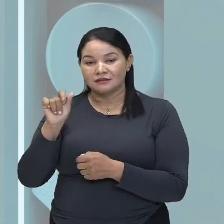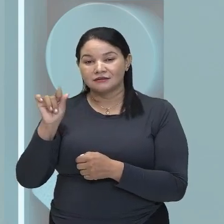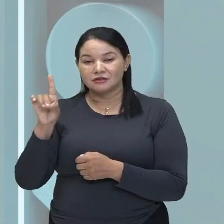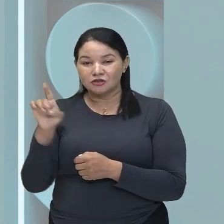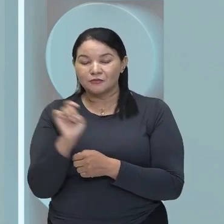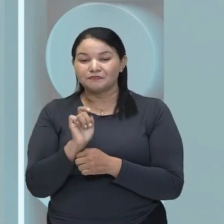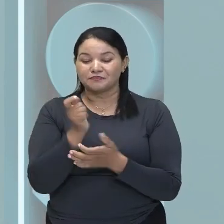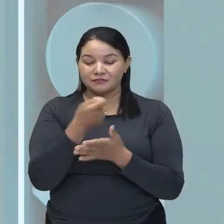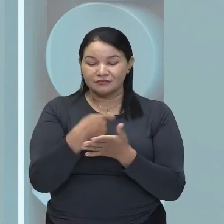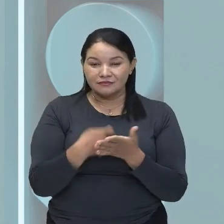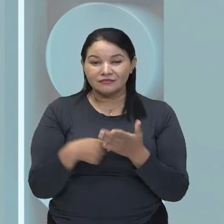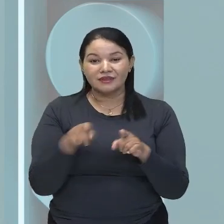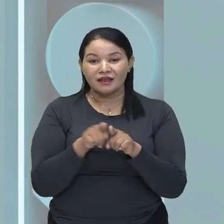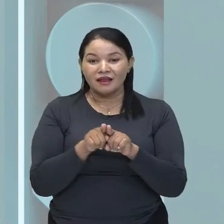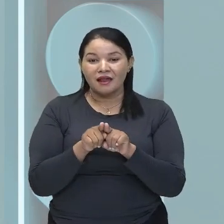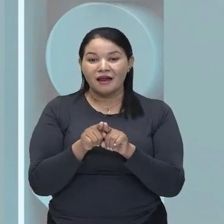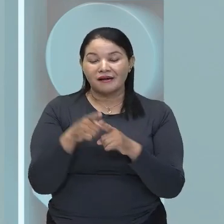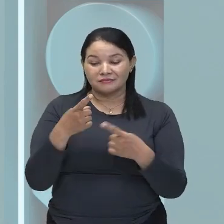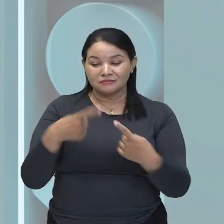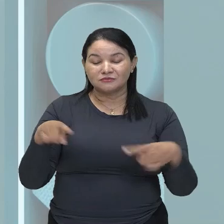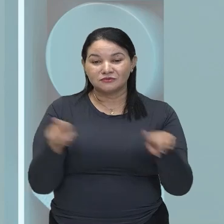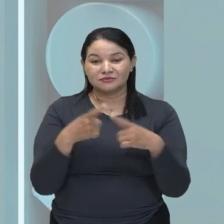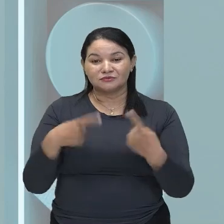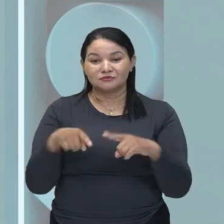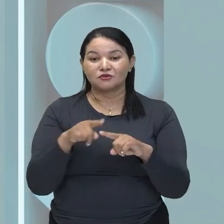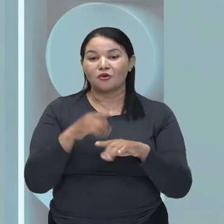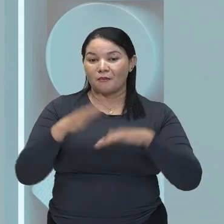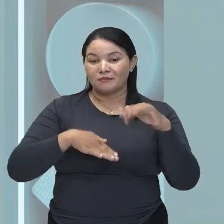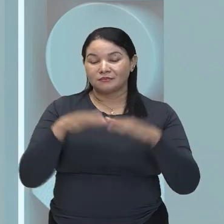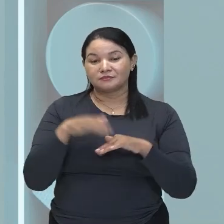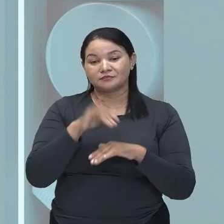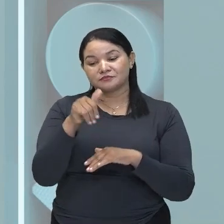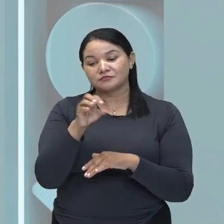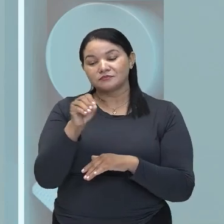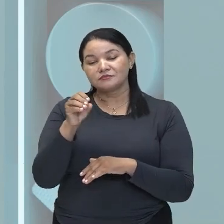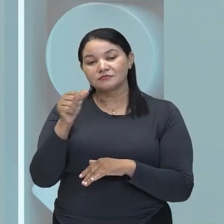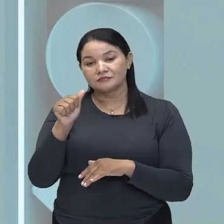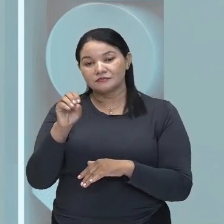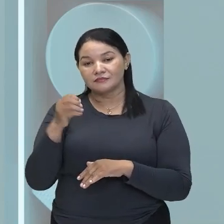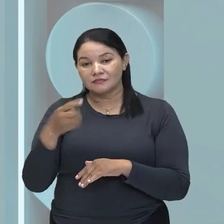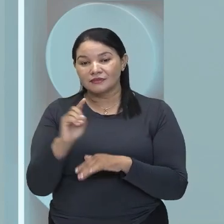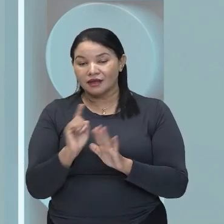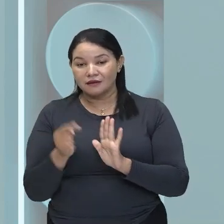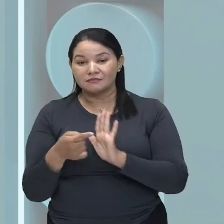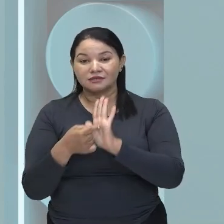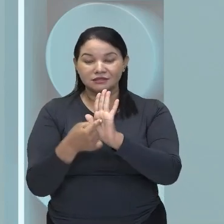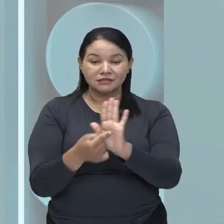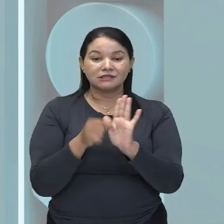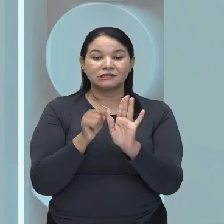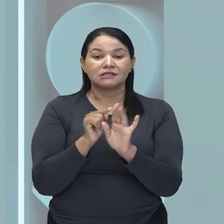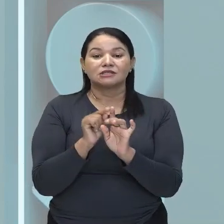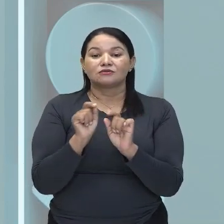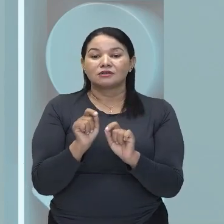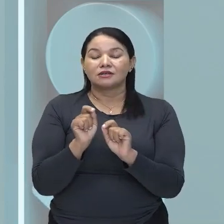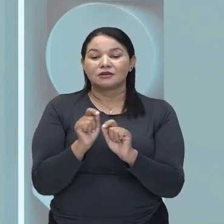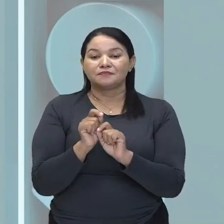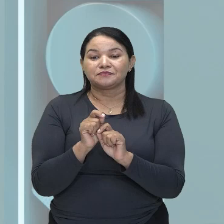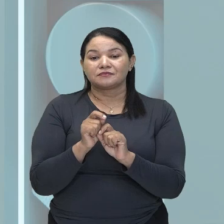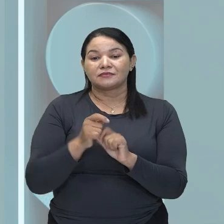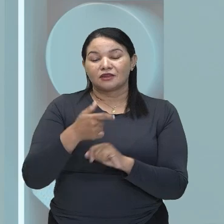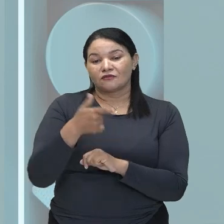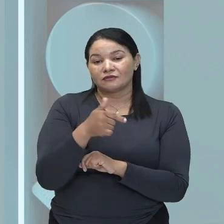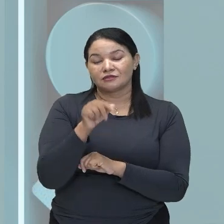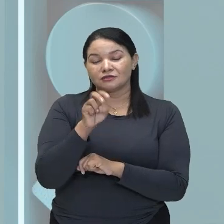musicada por João Guilherme Raip, E apresentada no 25º Festival